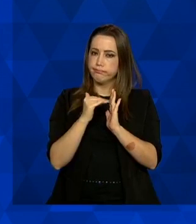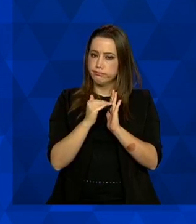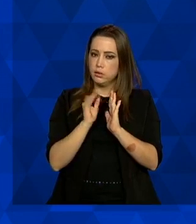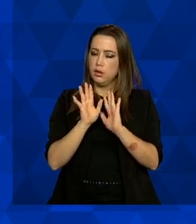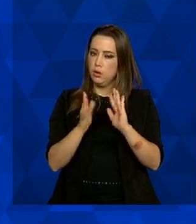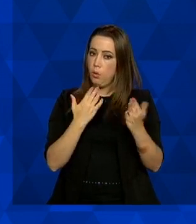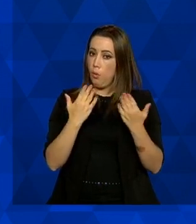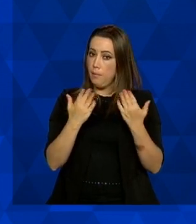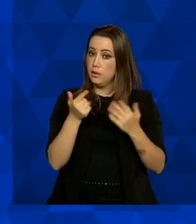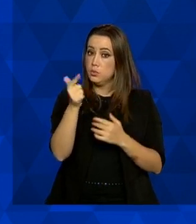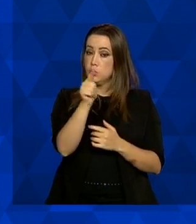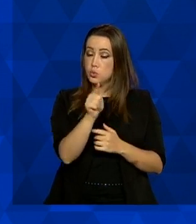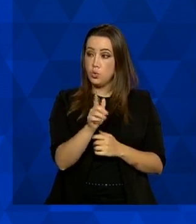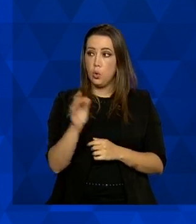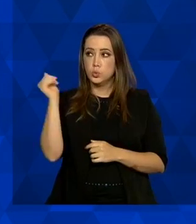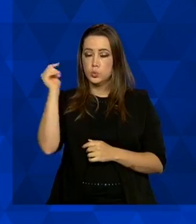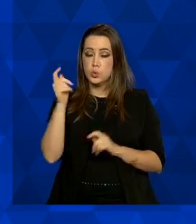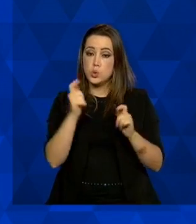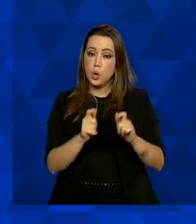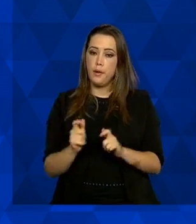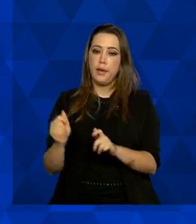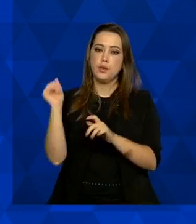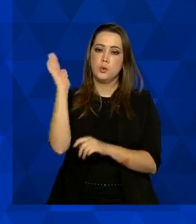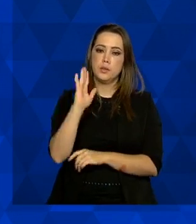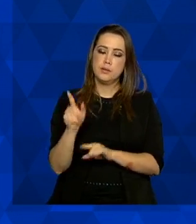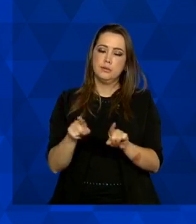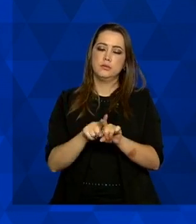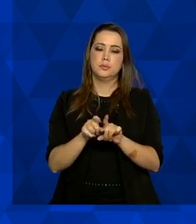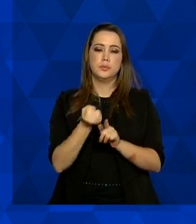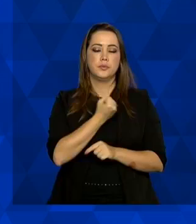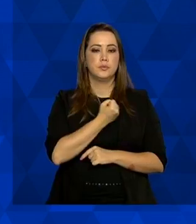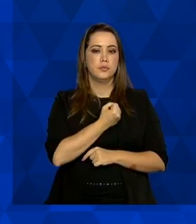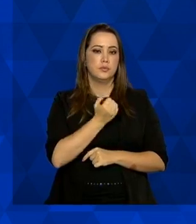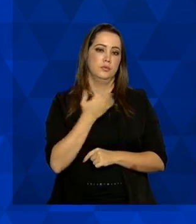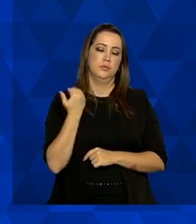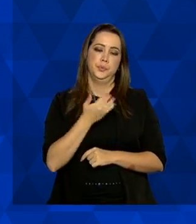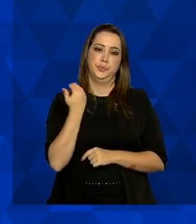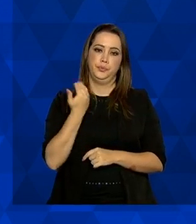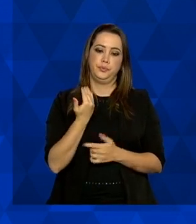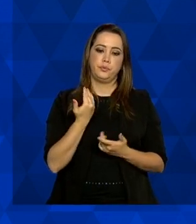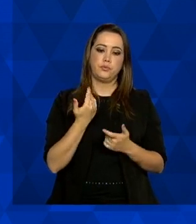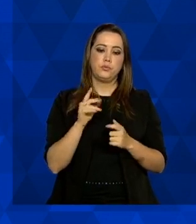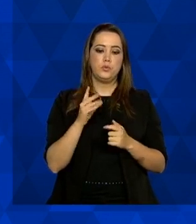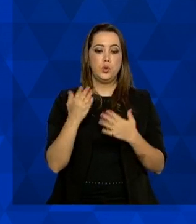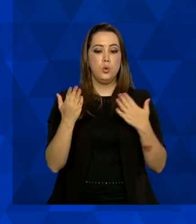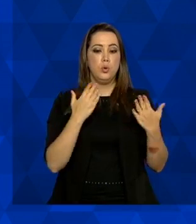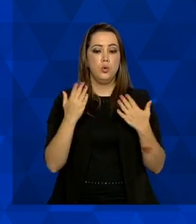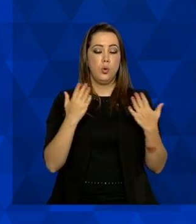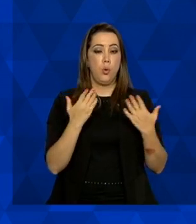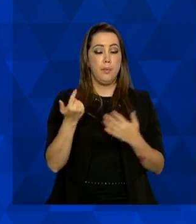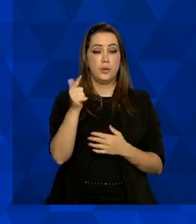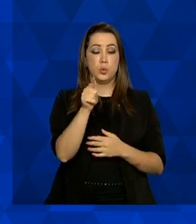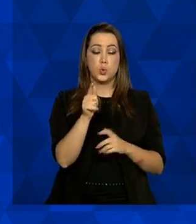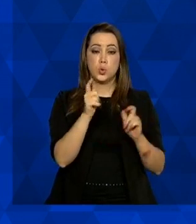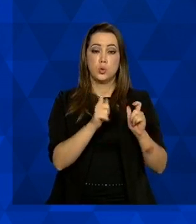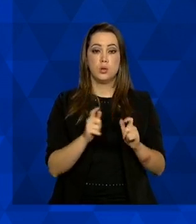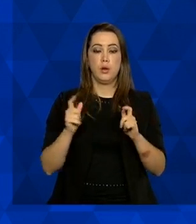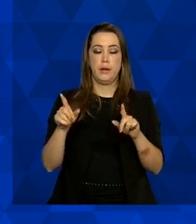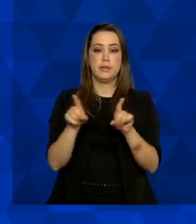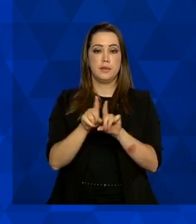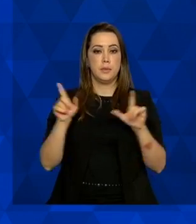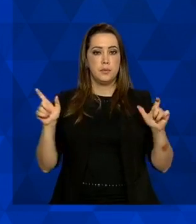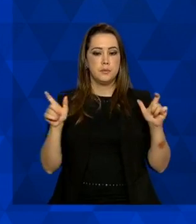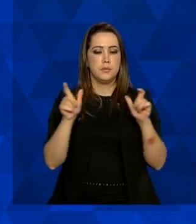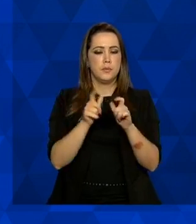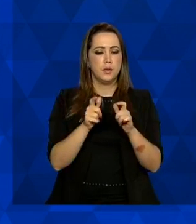considerando o restante das regiões do Brasil, assim como o número de óbitos pequeno comparado com as outras regiões. São